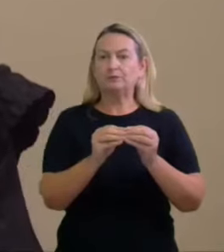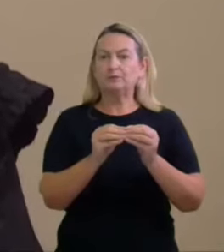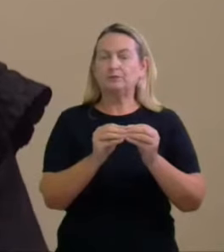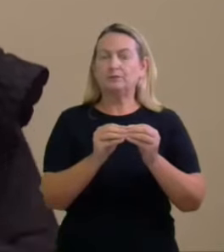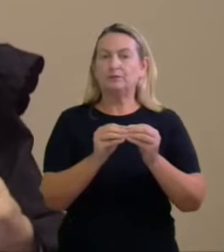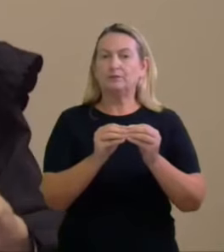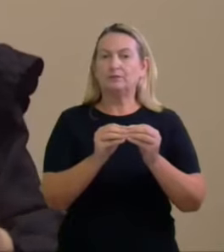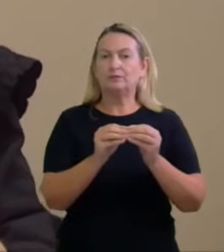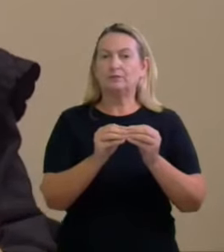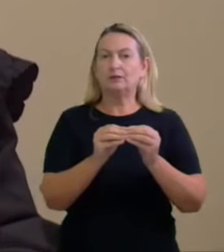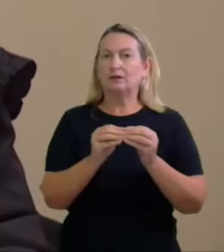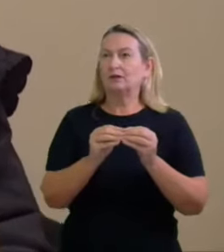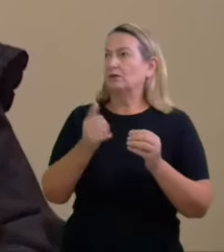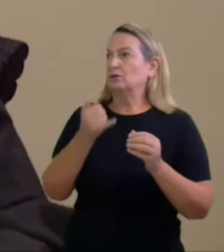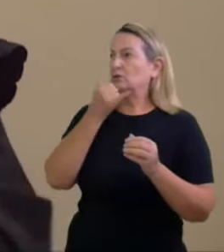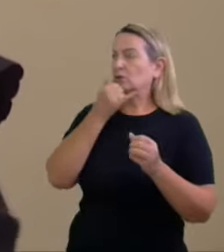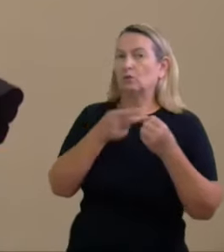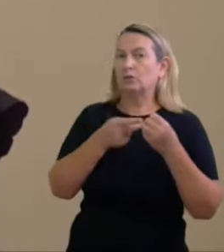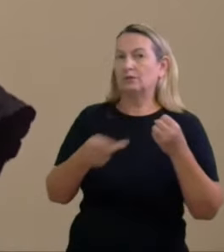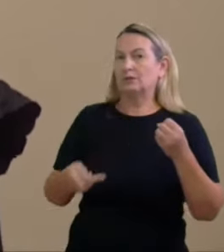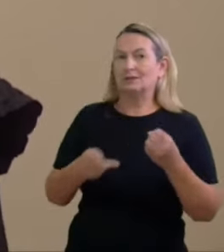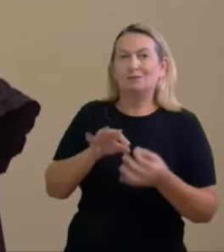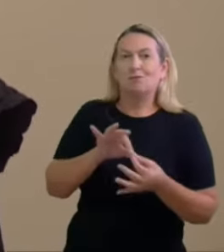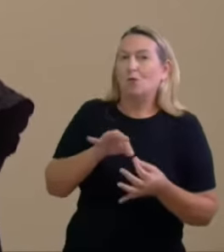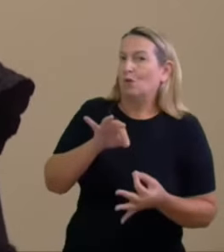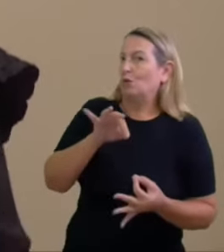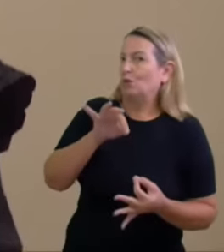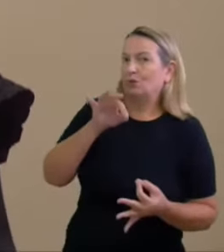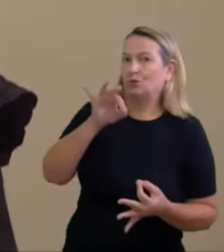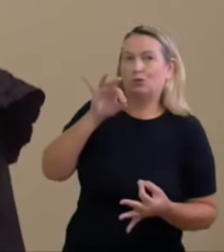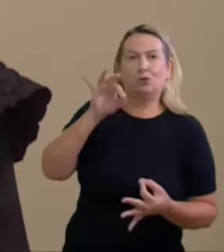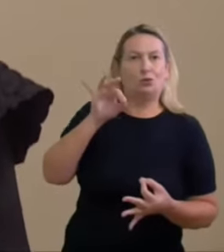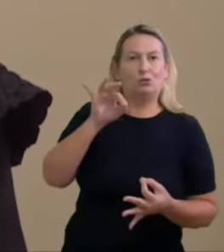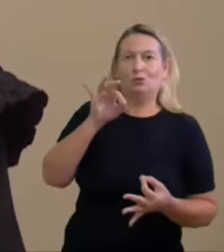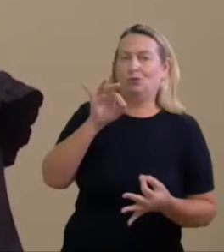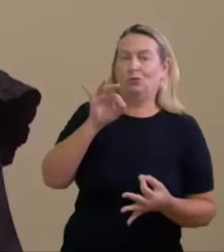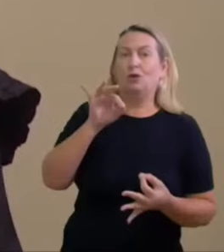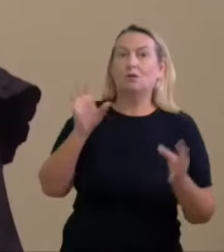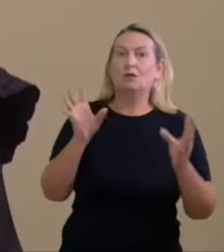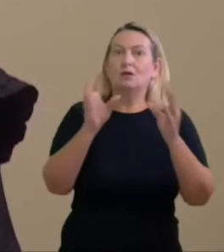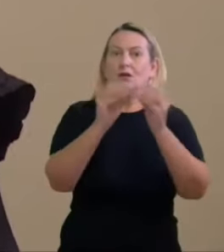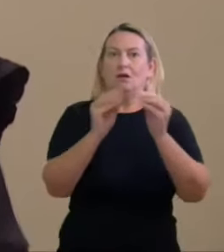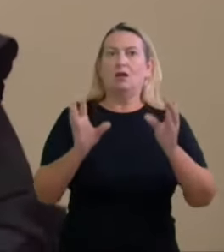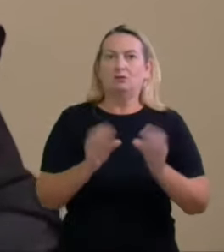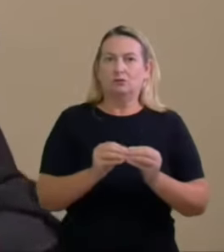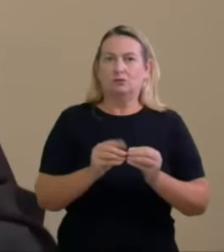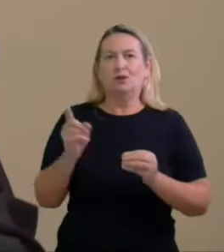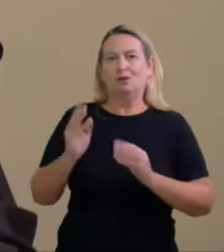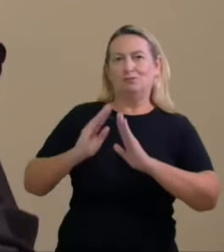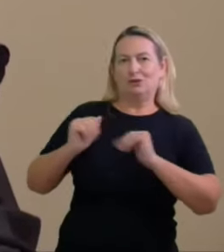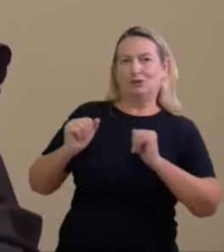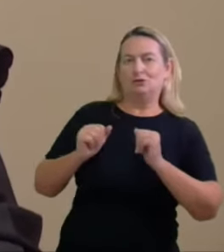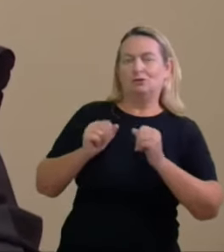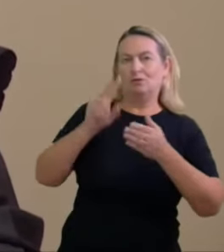Sr. Presidente são muito longos eu posso fazer um resumo então assim